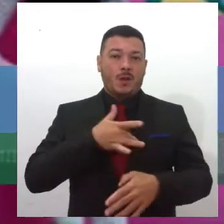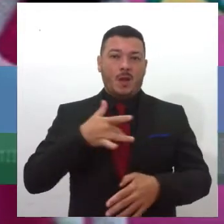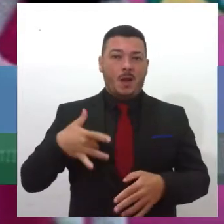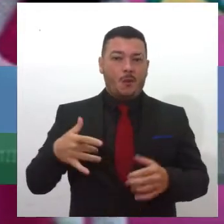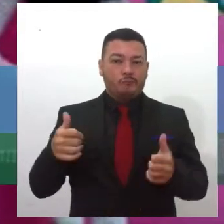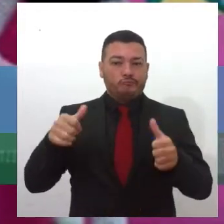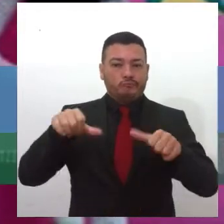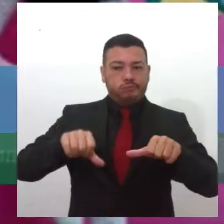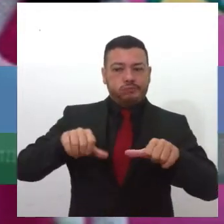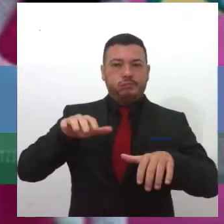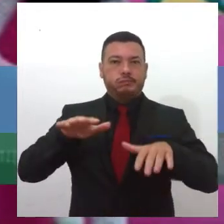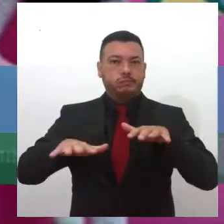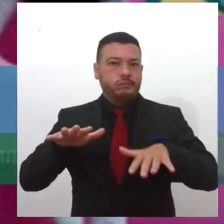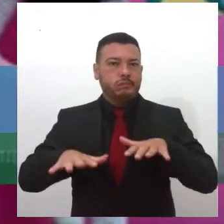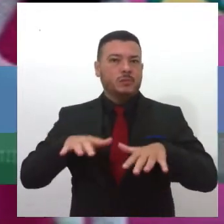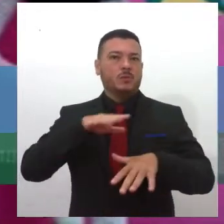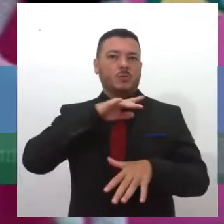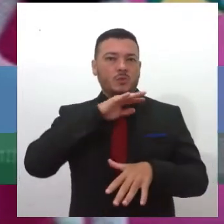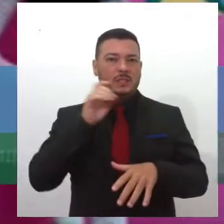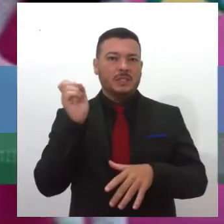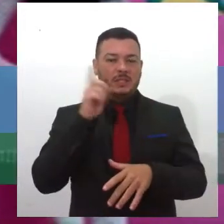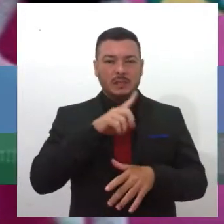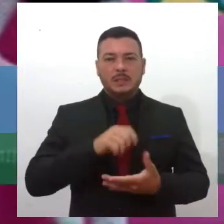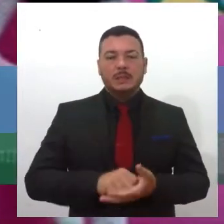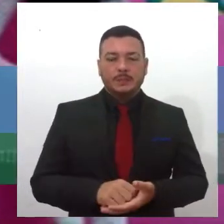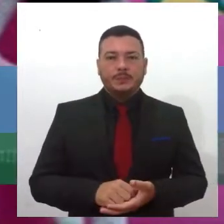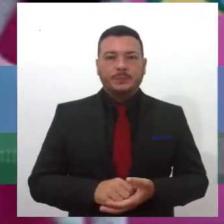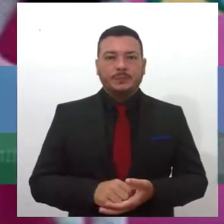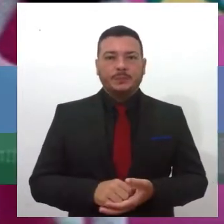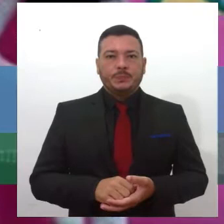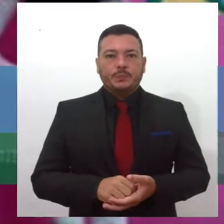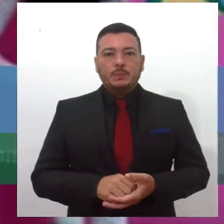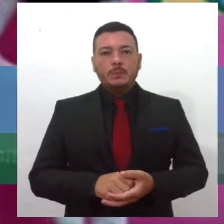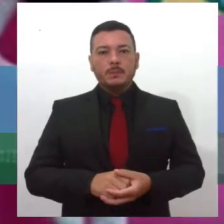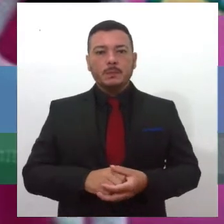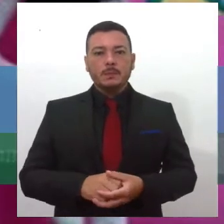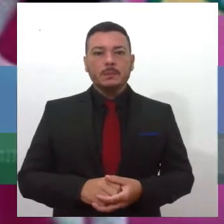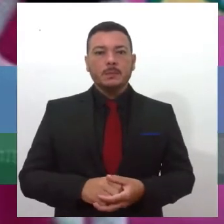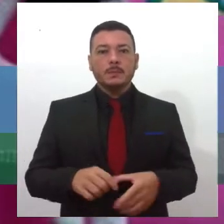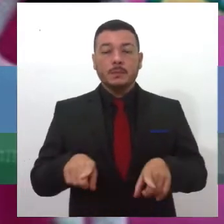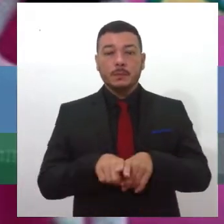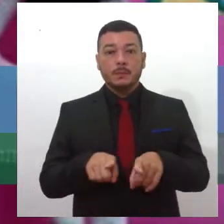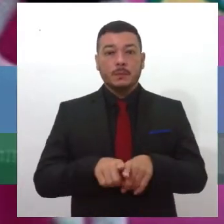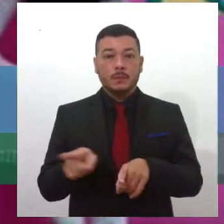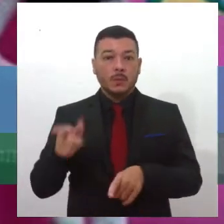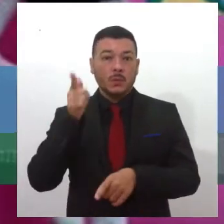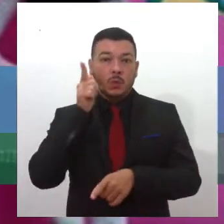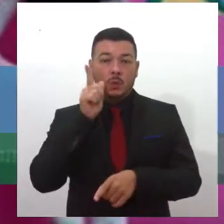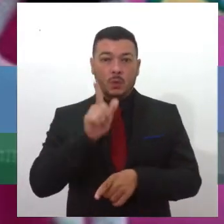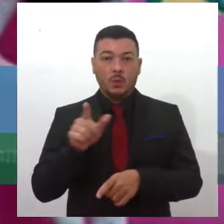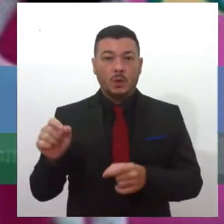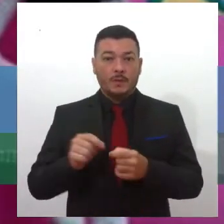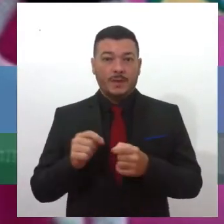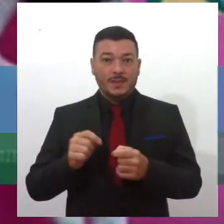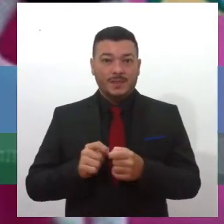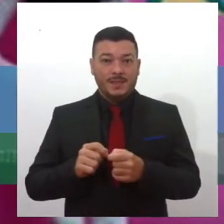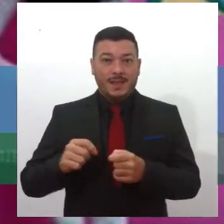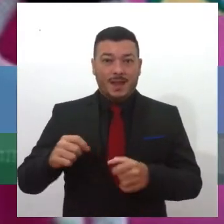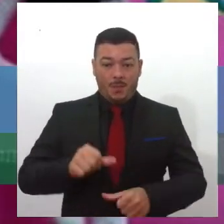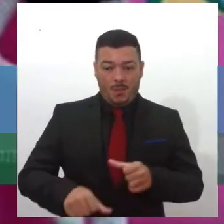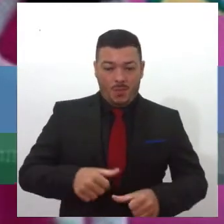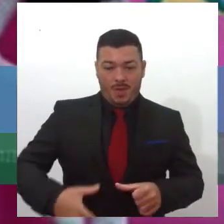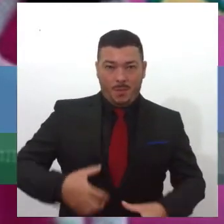a necessidade maior do que a quantidade disposta. E ainda quando ela consegue realizar esse transplante